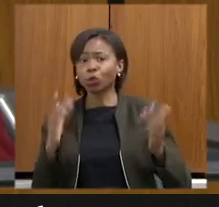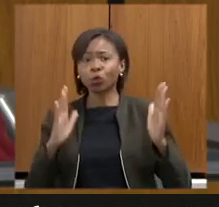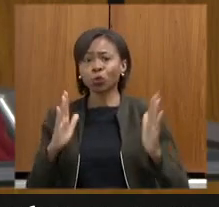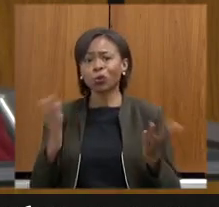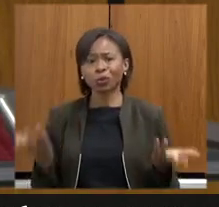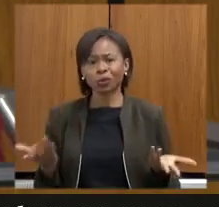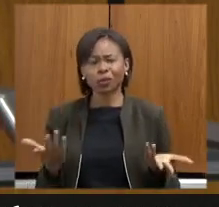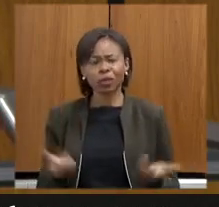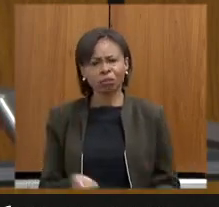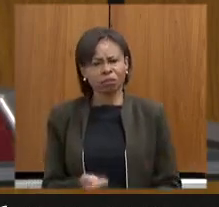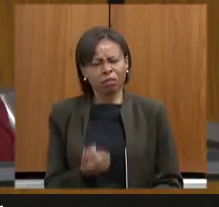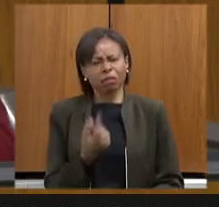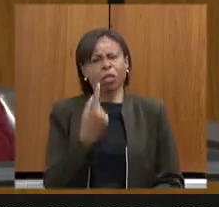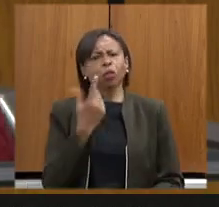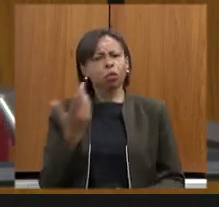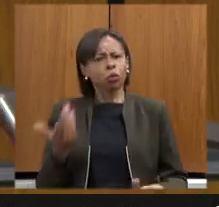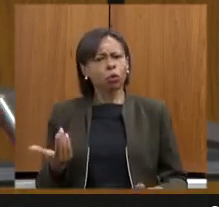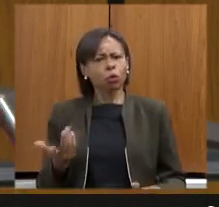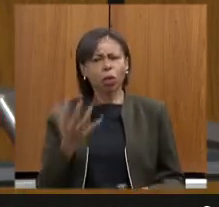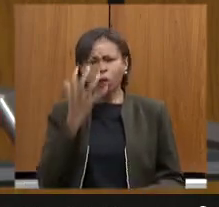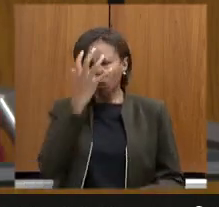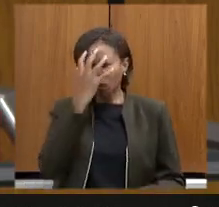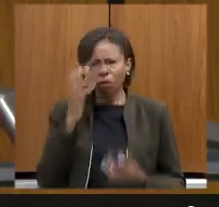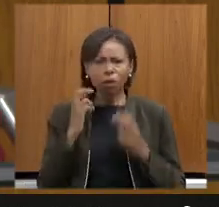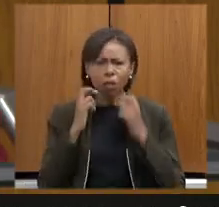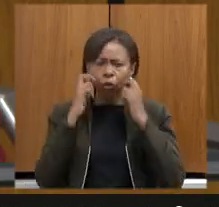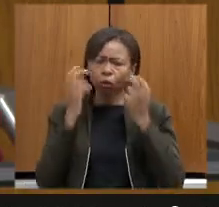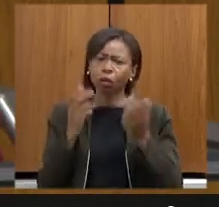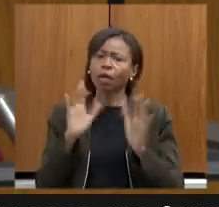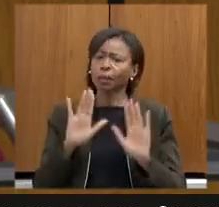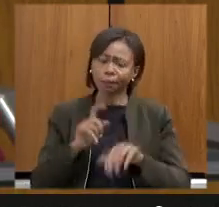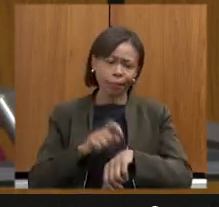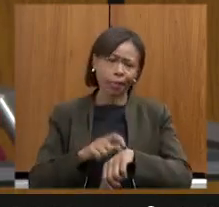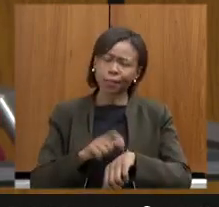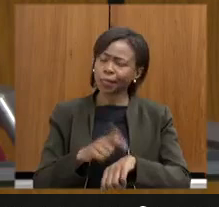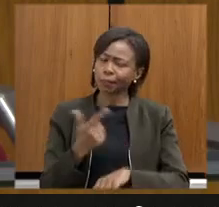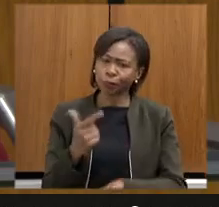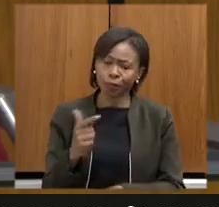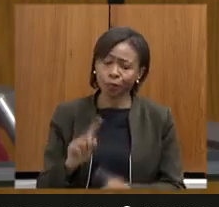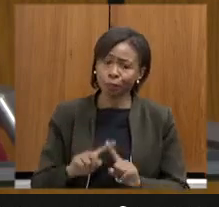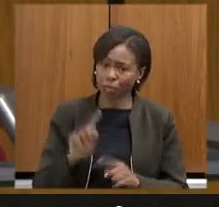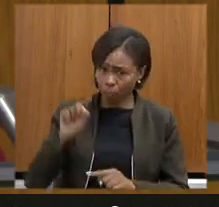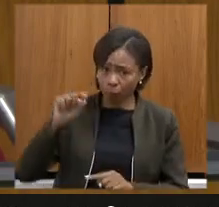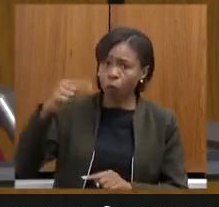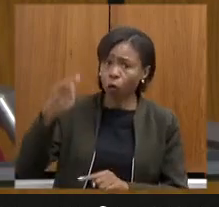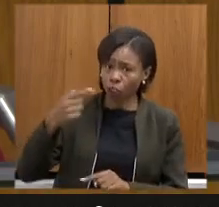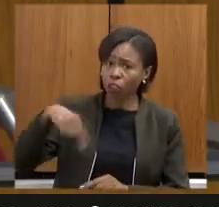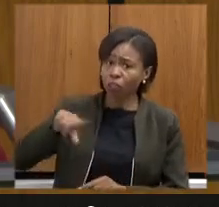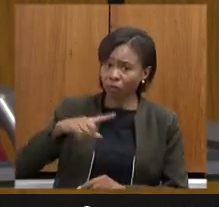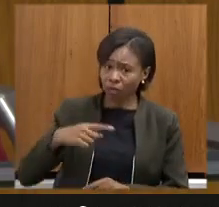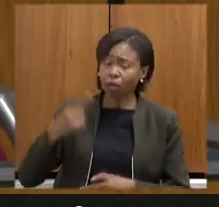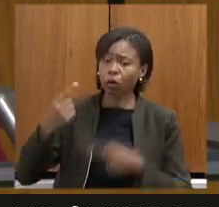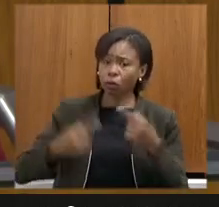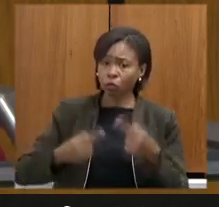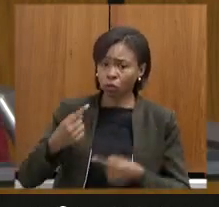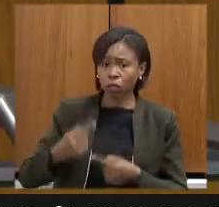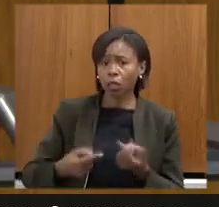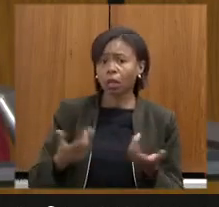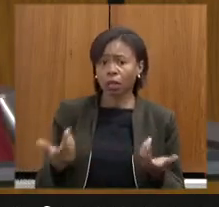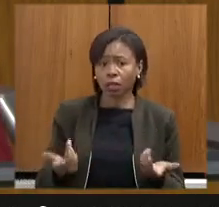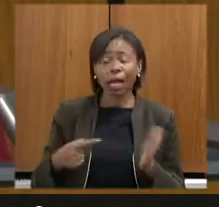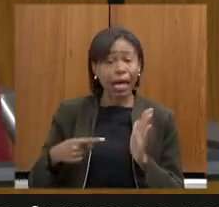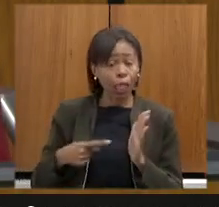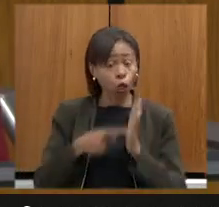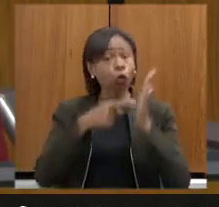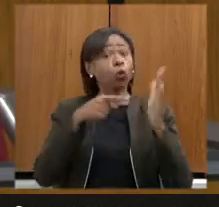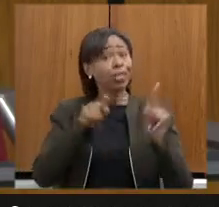absurdo não dá tempo mas nós vamos abordar em outros espaços a própria denúncia que a carta capital faz da porta giratória é por